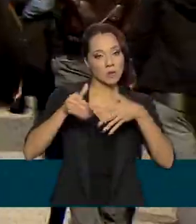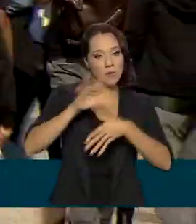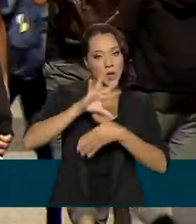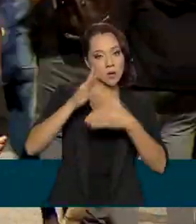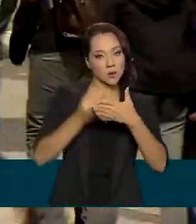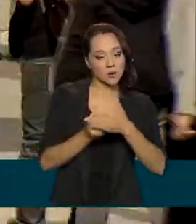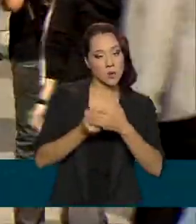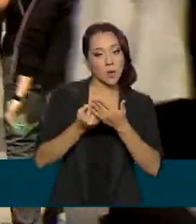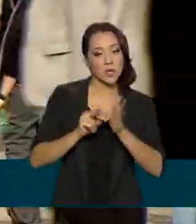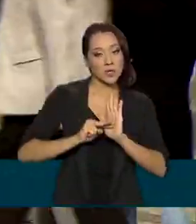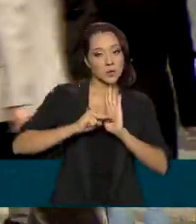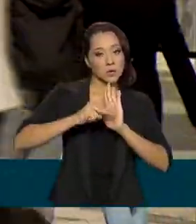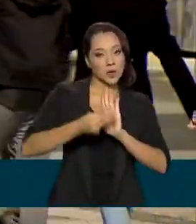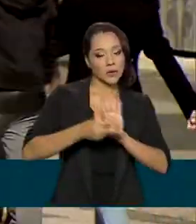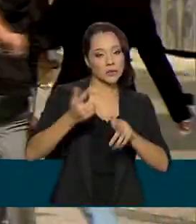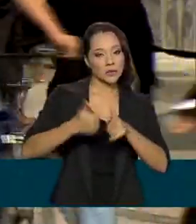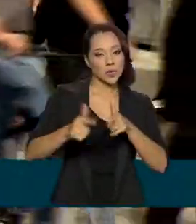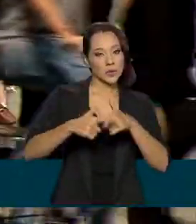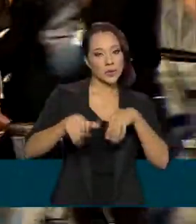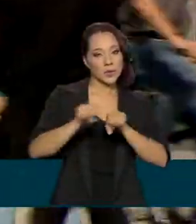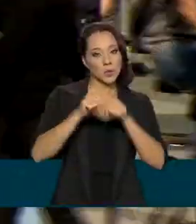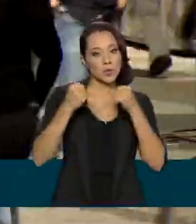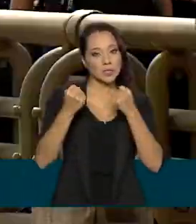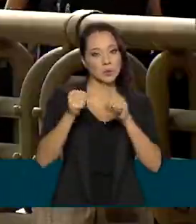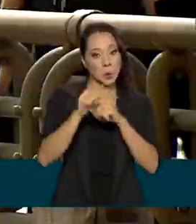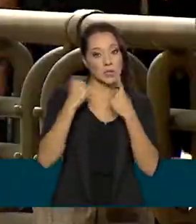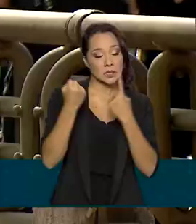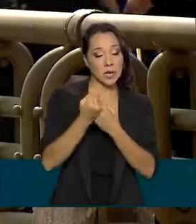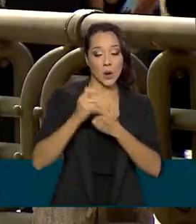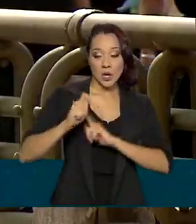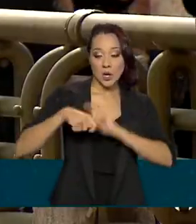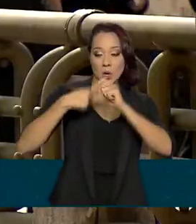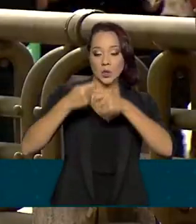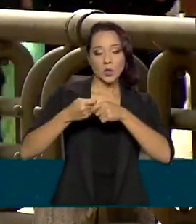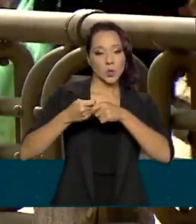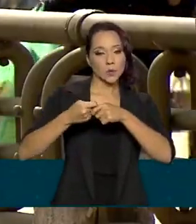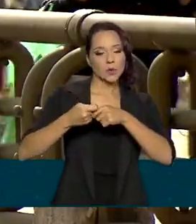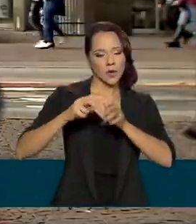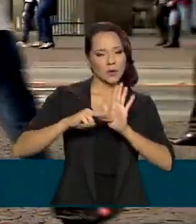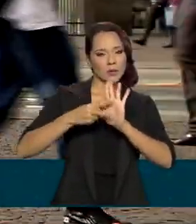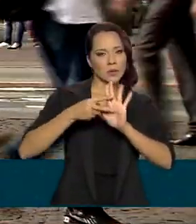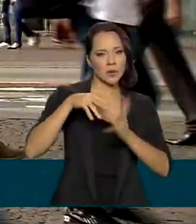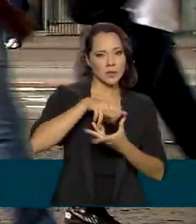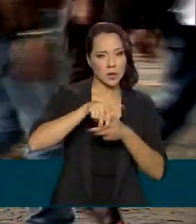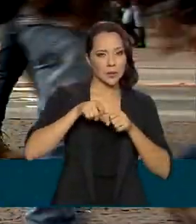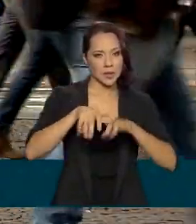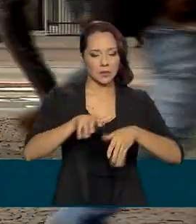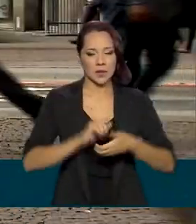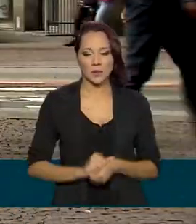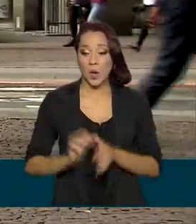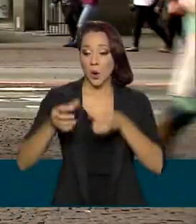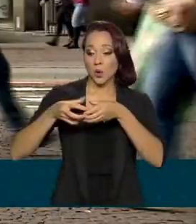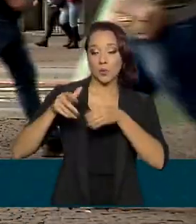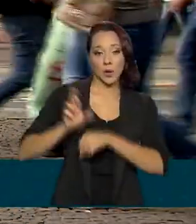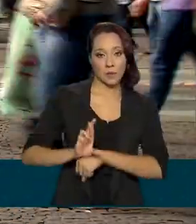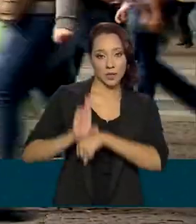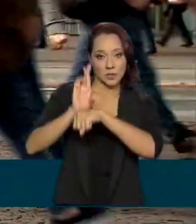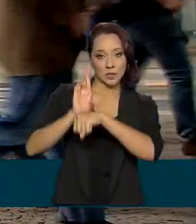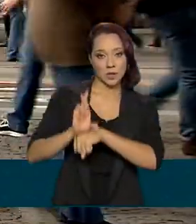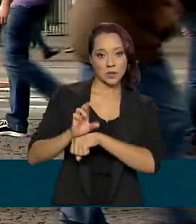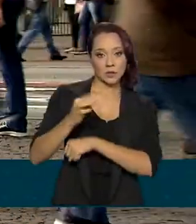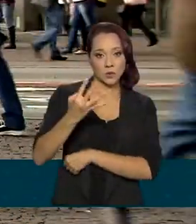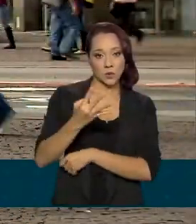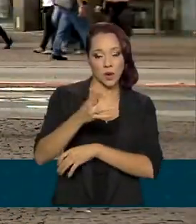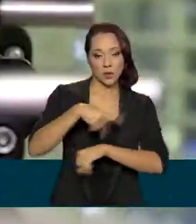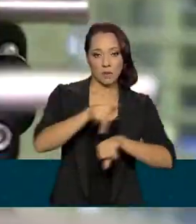dos efeitos da crise social e econômica causada pela pandemia. Um grupo com representantes dos